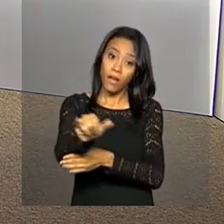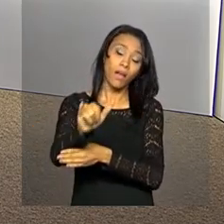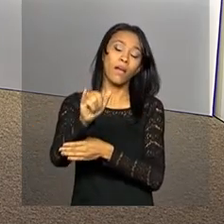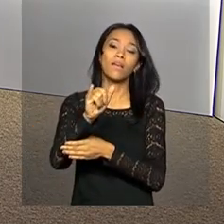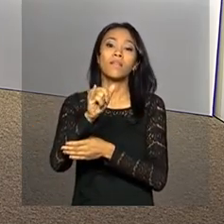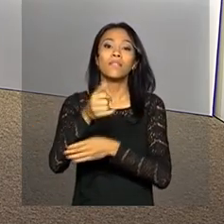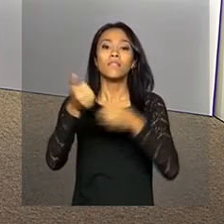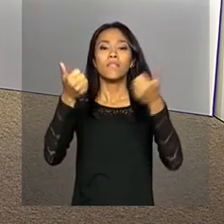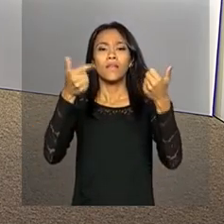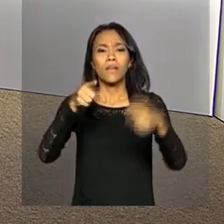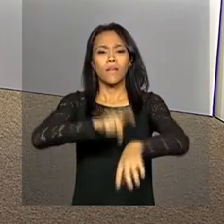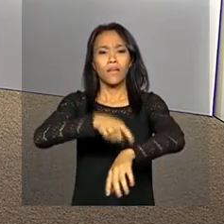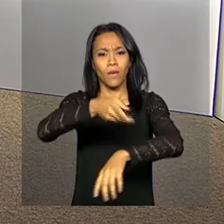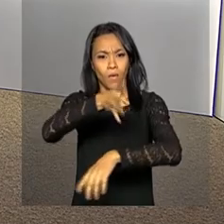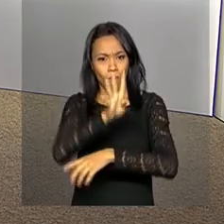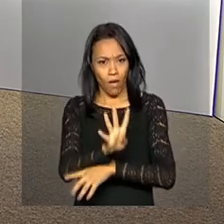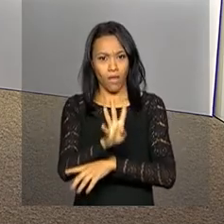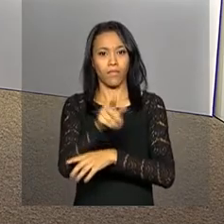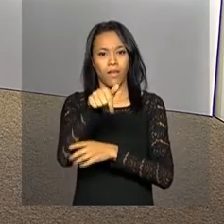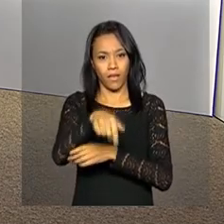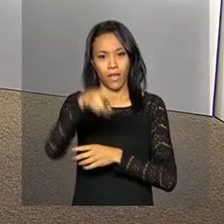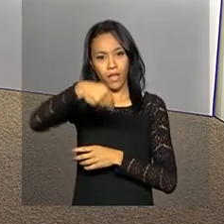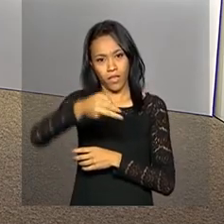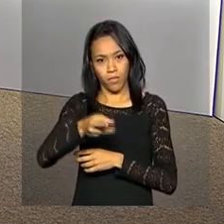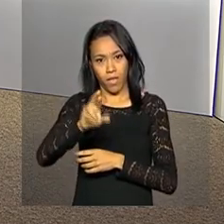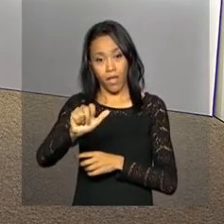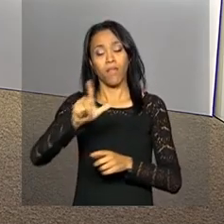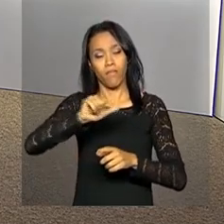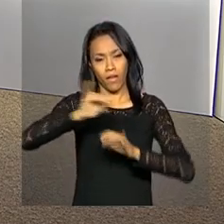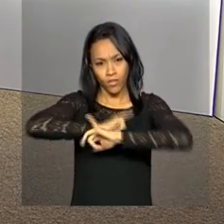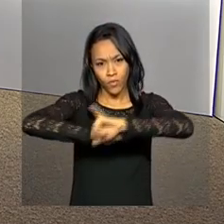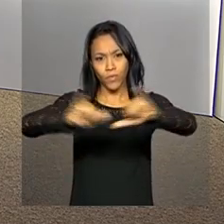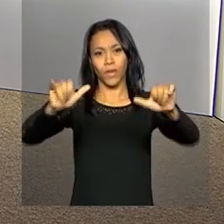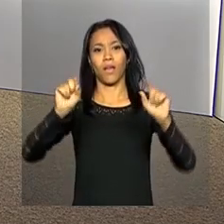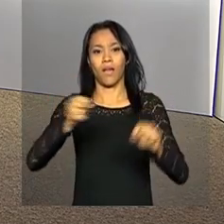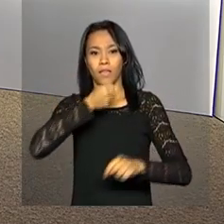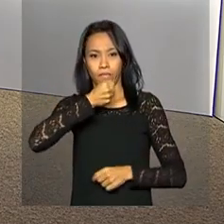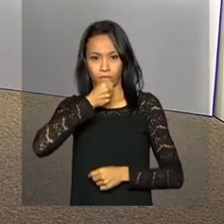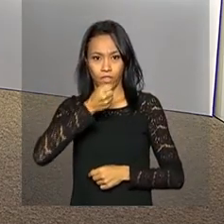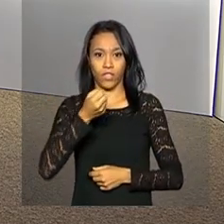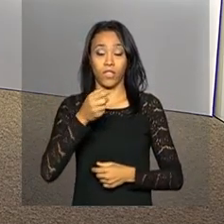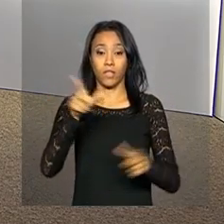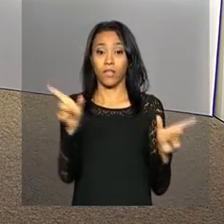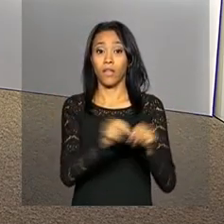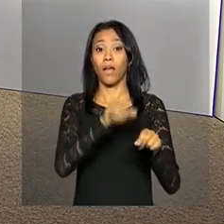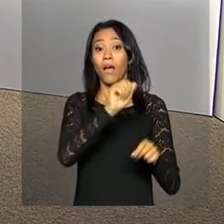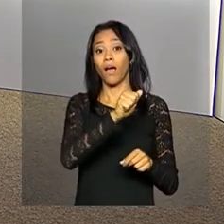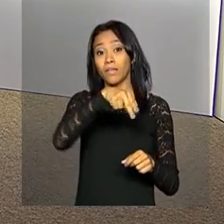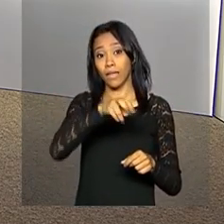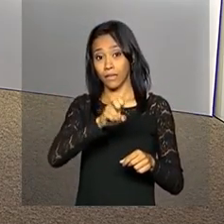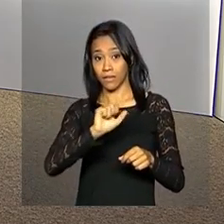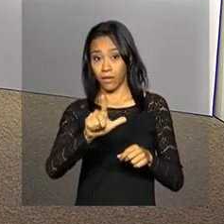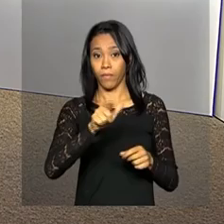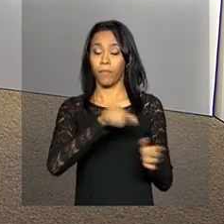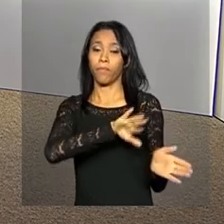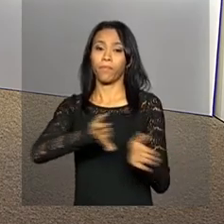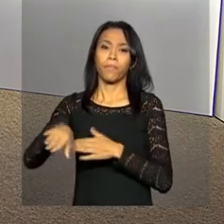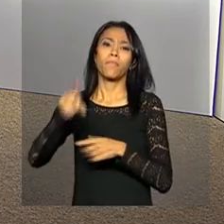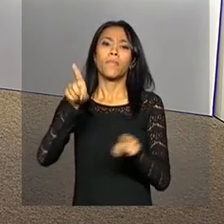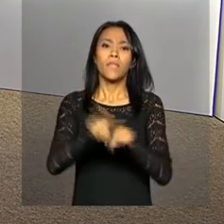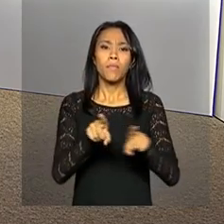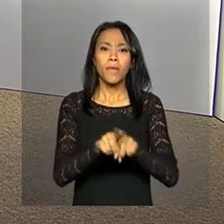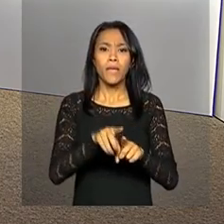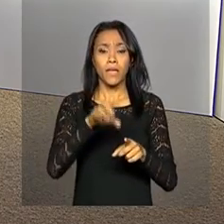Anatel às quatro da tarde, a NBR transmite ao vivo. Bom, segundo a Fundação Getúlio Vargas, a inflação medida